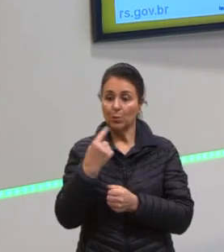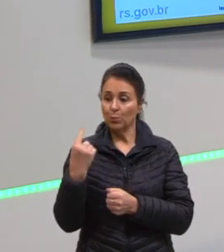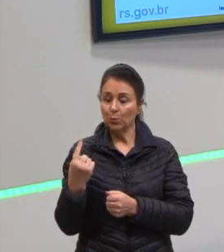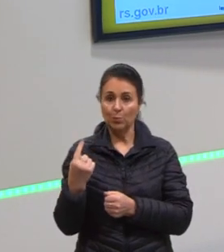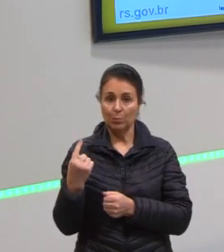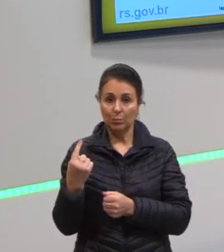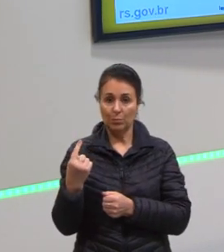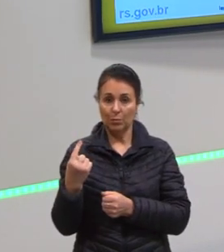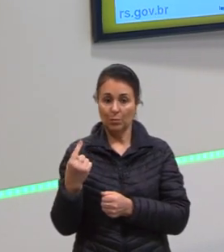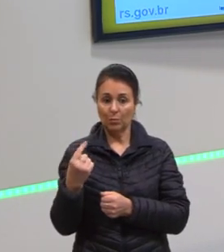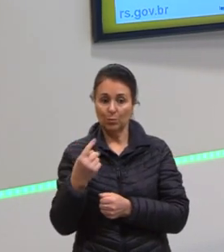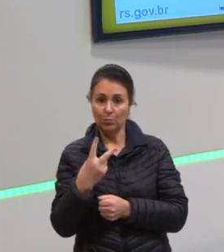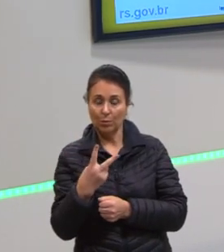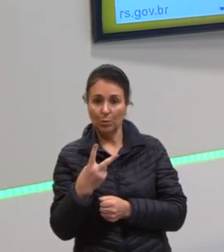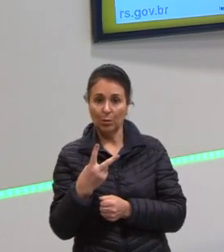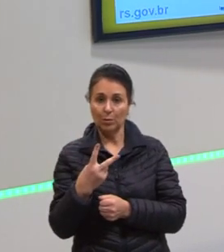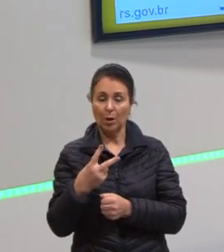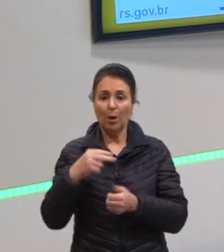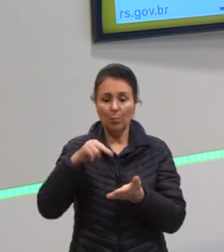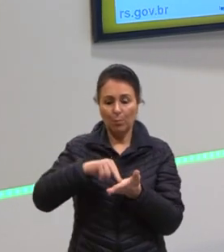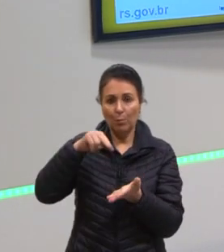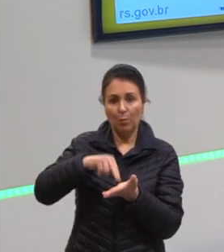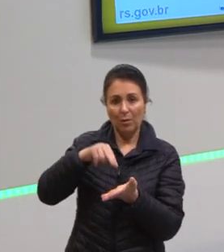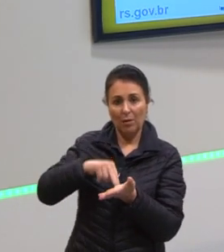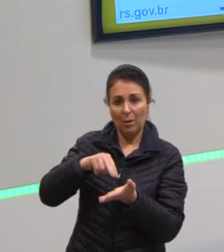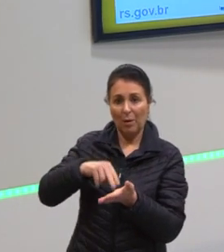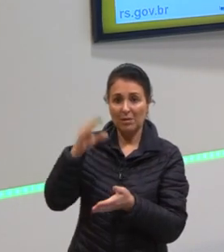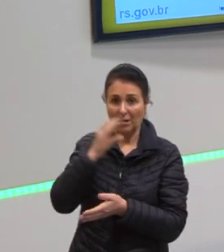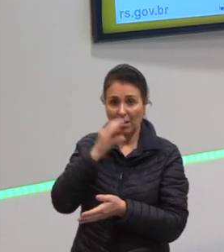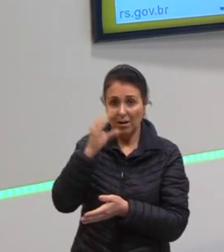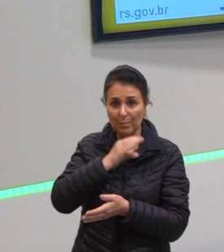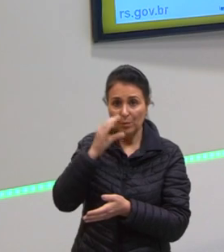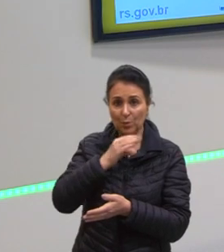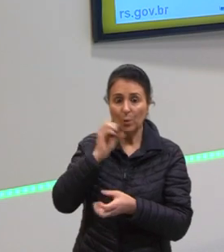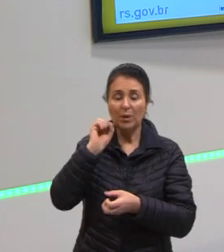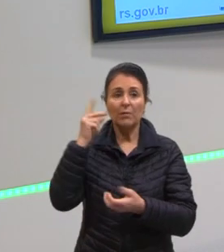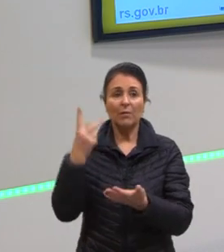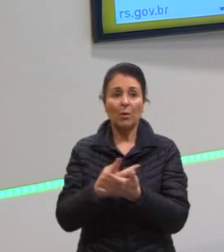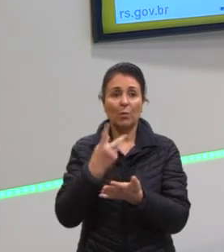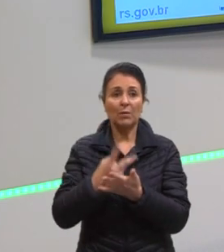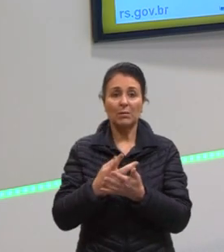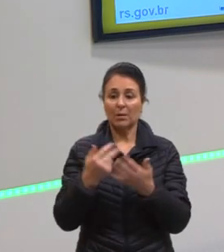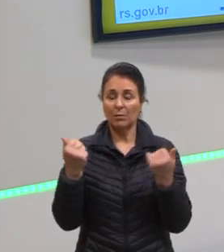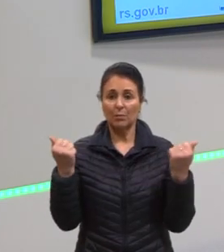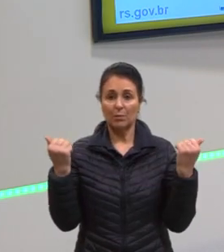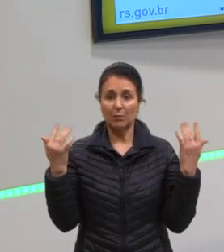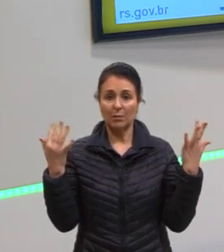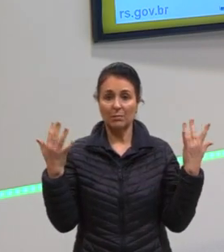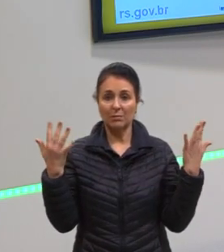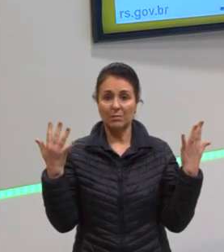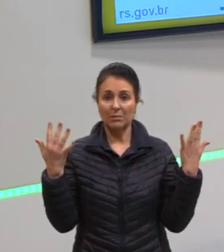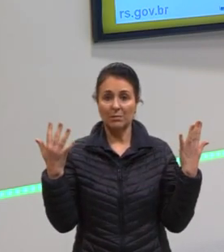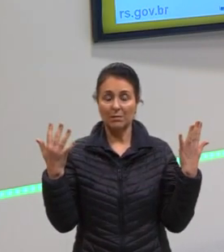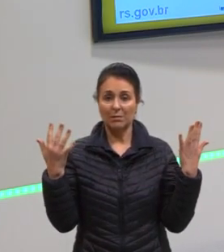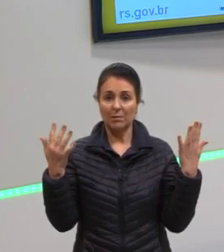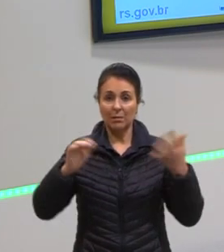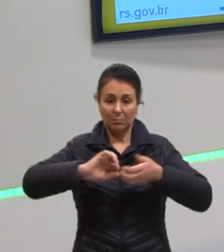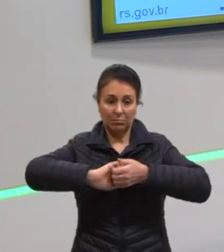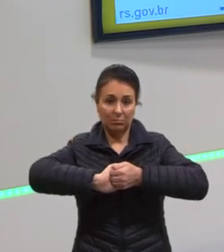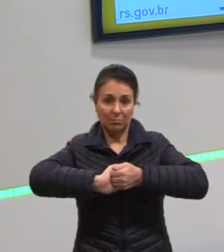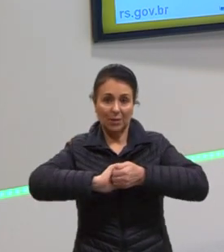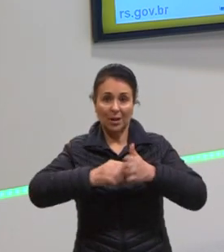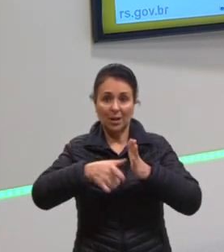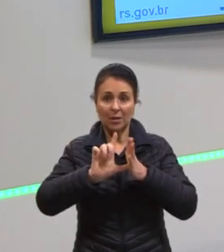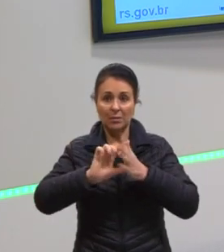dos dois começar a pular muito mais rápido, com uma frequência maior, o que vai acontecer com as mãos de vocês? Vocês estavam, né, de mãos dadas.